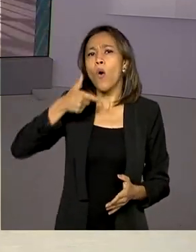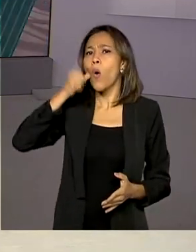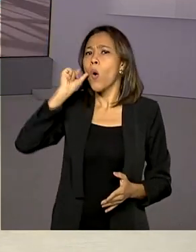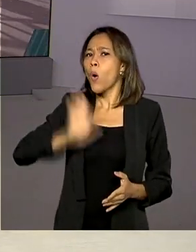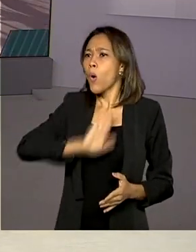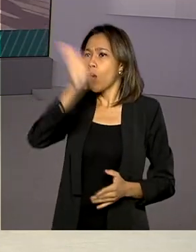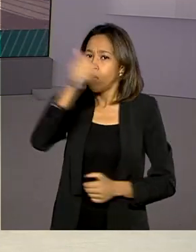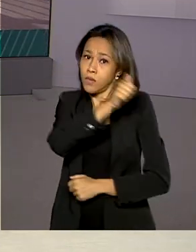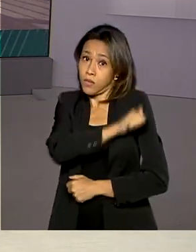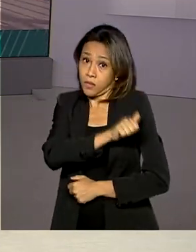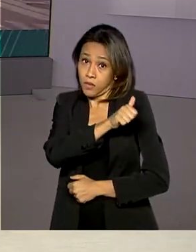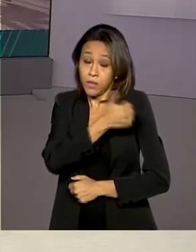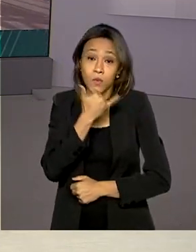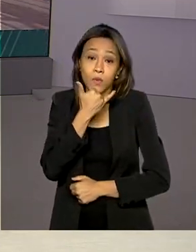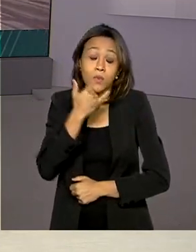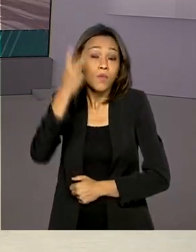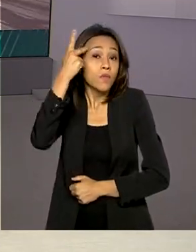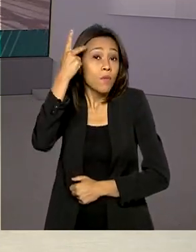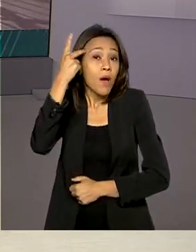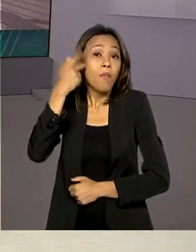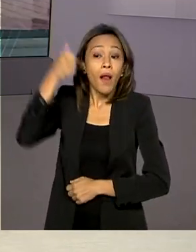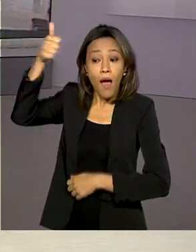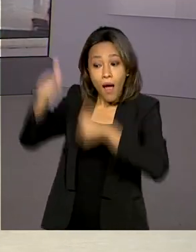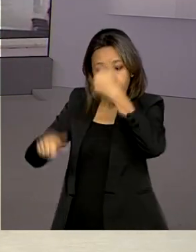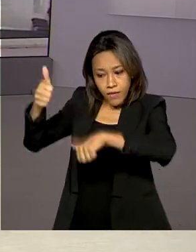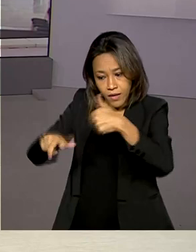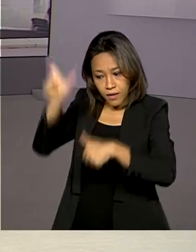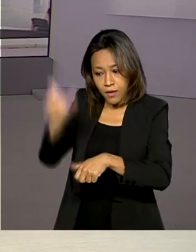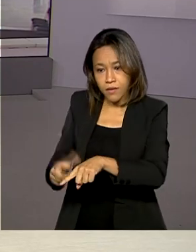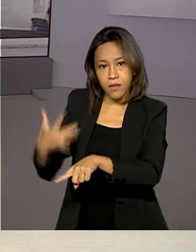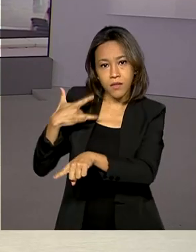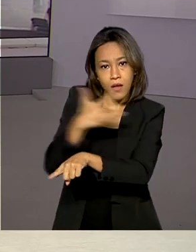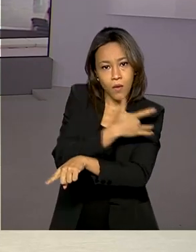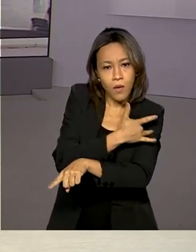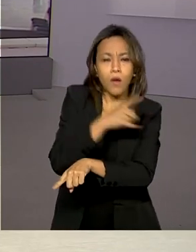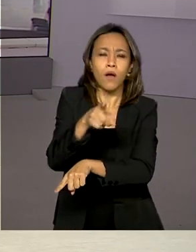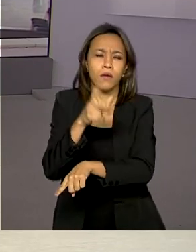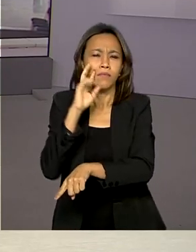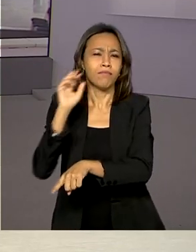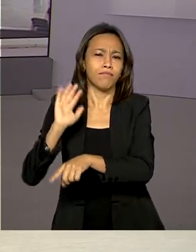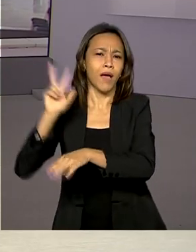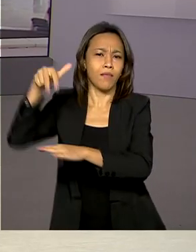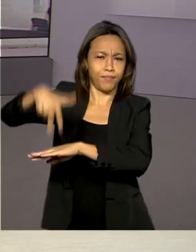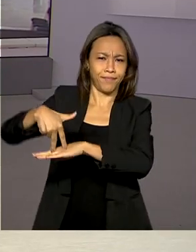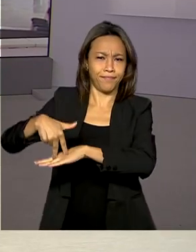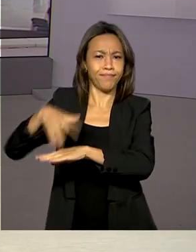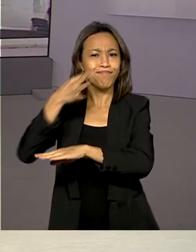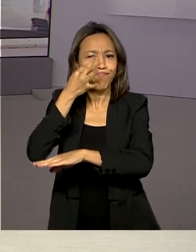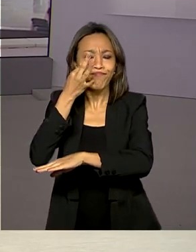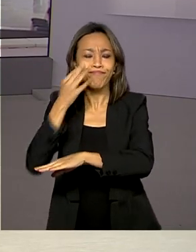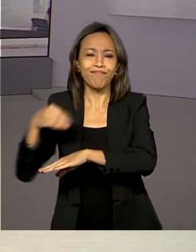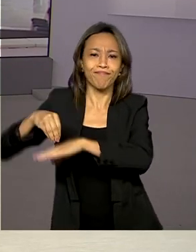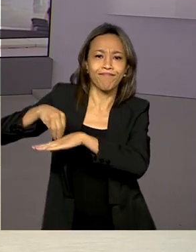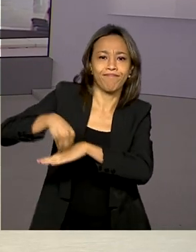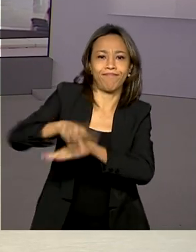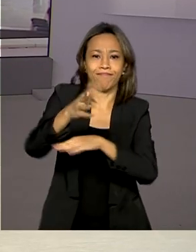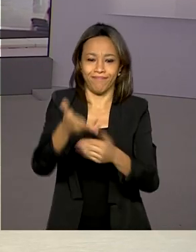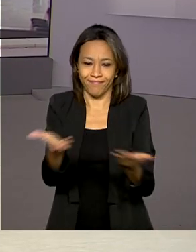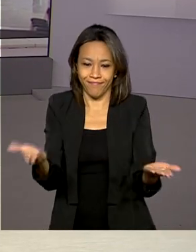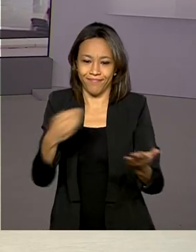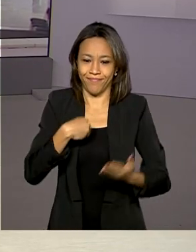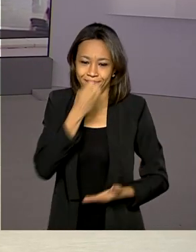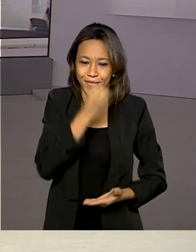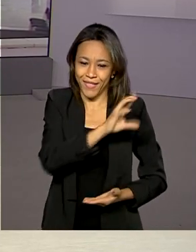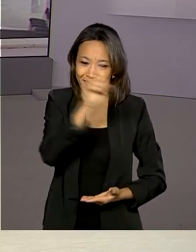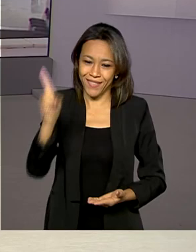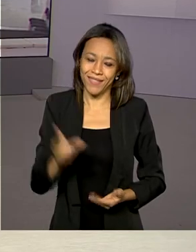avaliação médica. Vamos agora ao Palácio do Planalto. A repórter Luana Karen está lá e traz ao vivo pra gente as informações. Luana, bom dia. Olá,